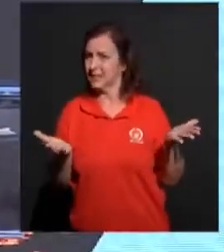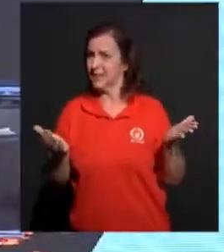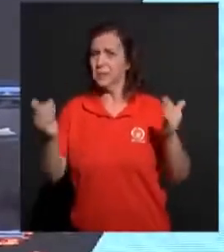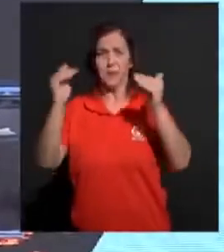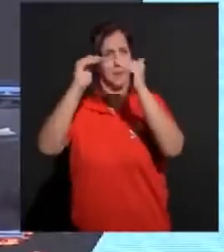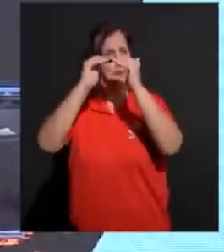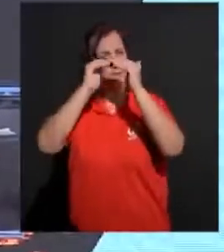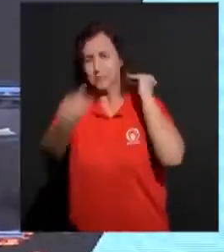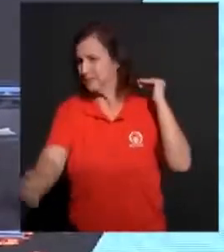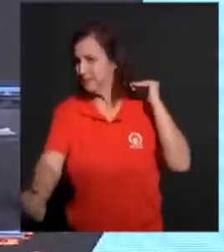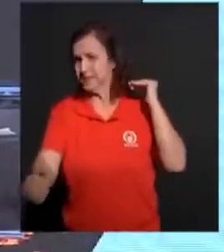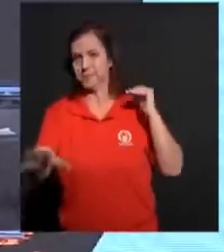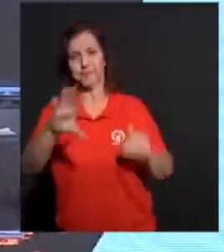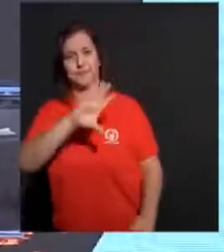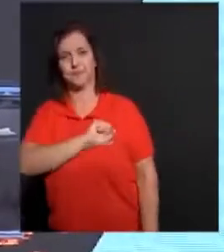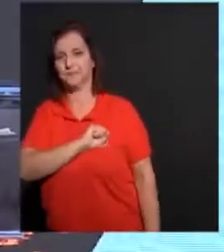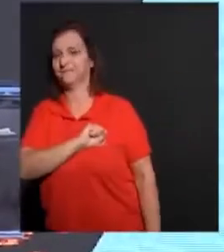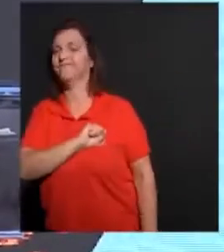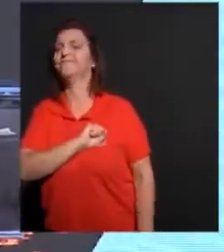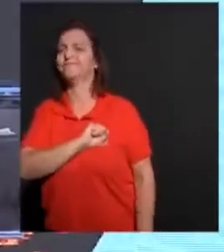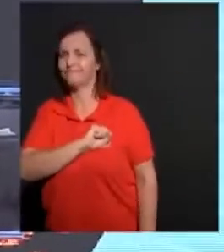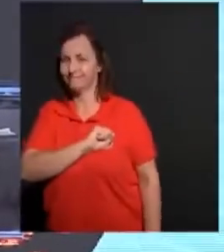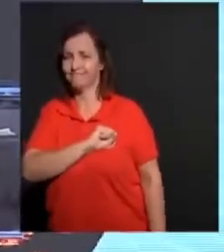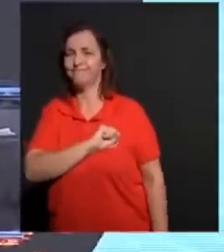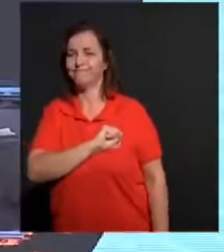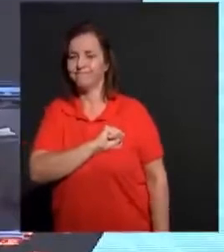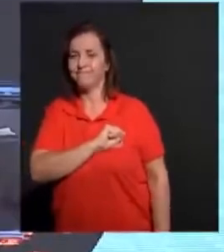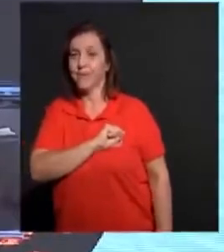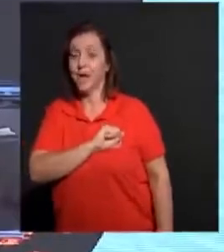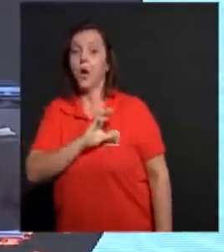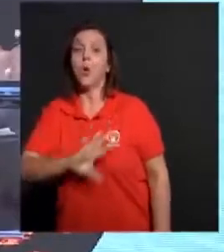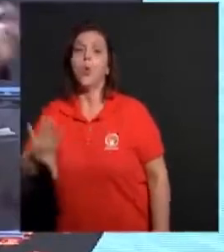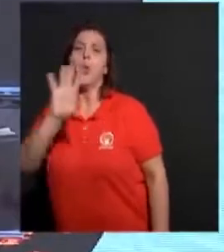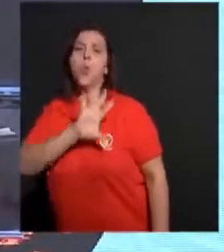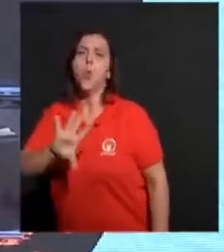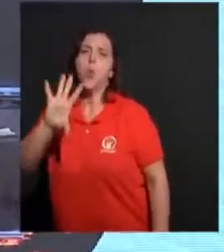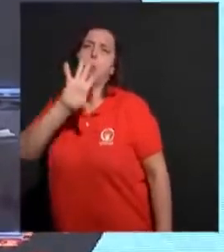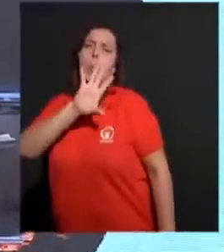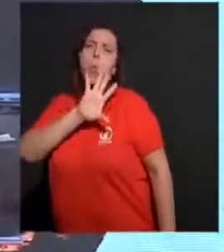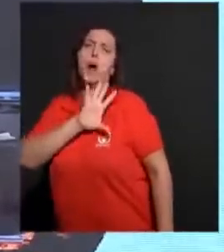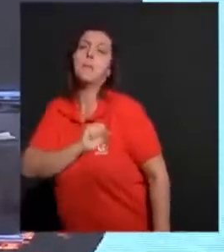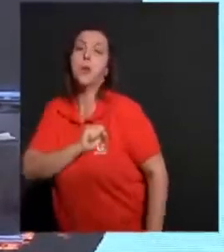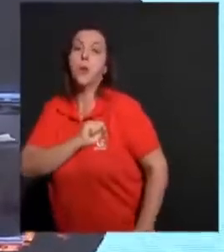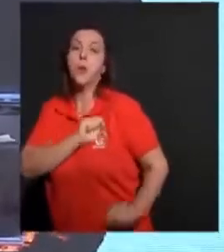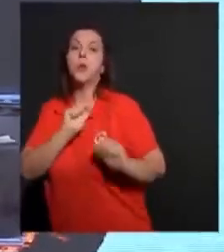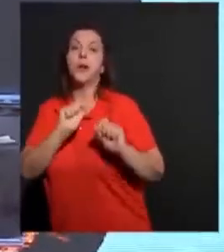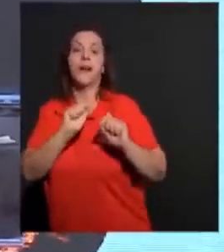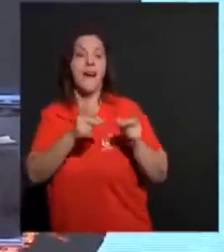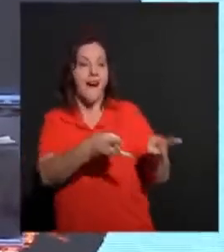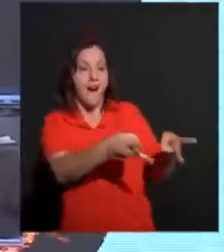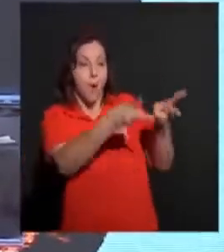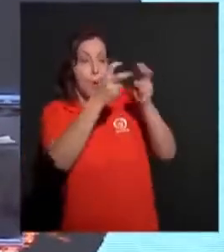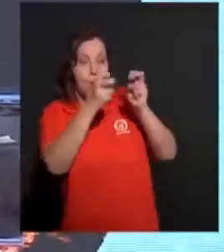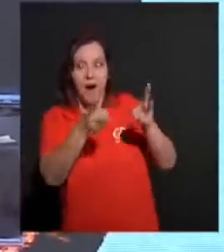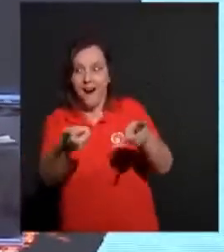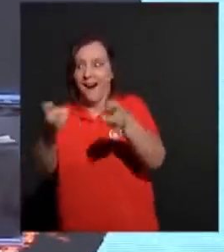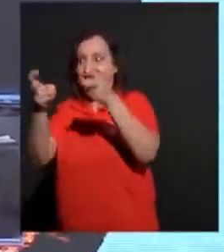a ver com o amor. Pelo contrário. O amor querido. Ele vai atrair. Porque o amor ele atrai.